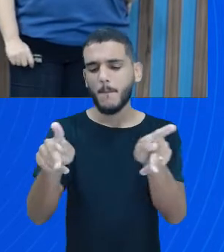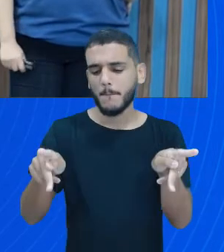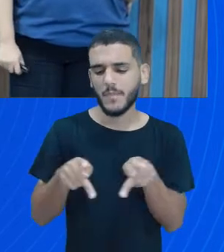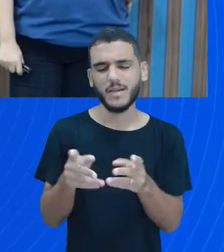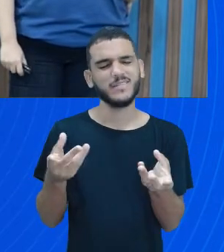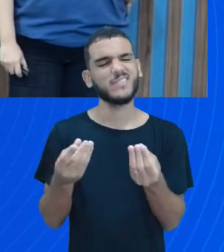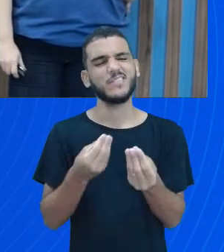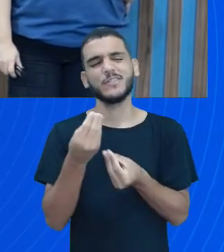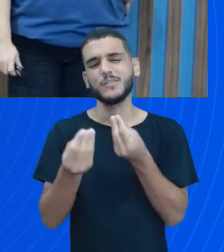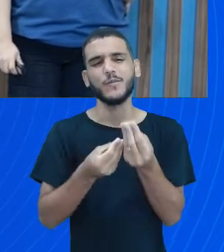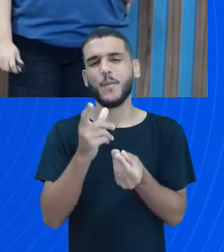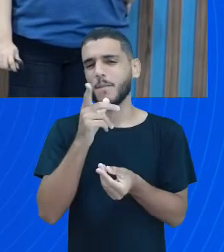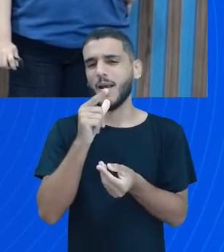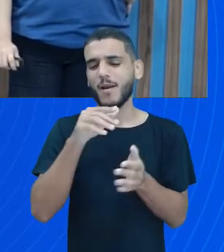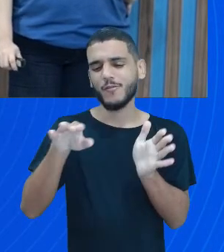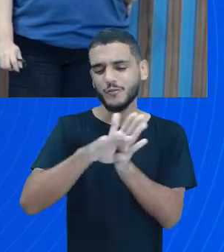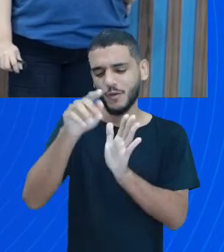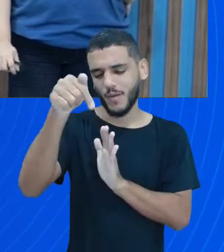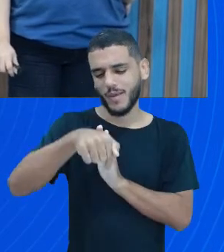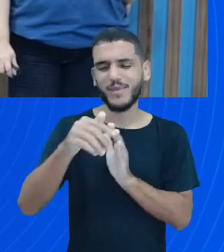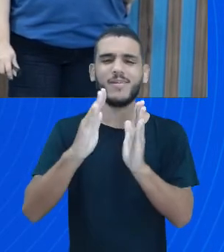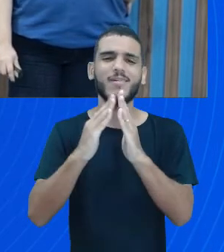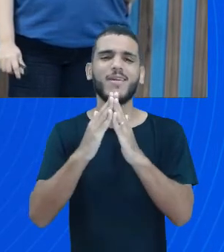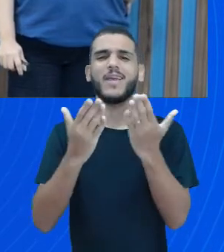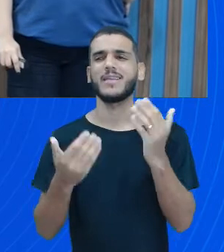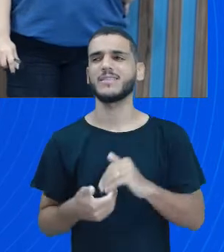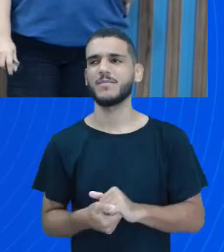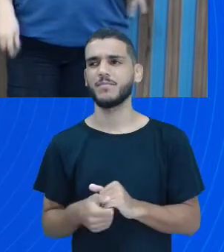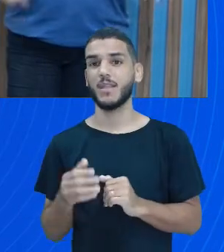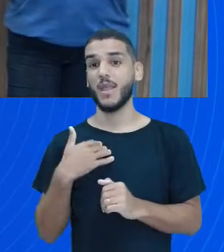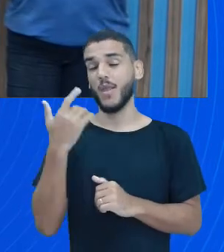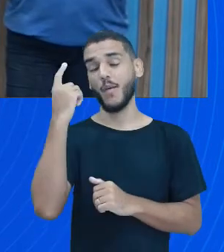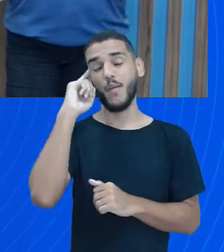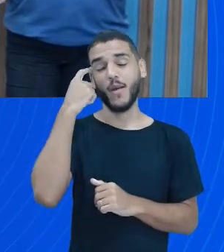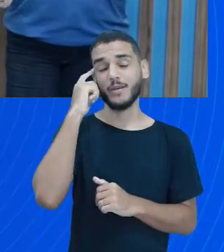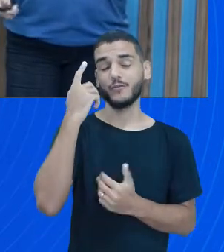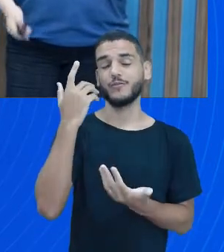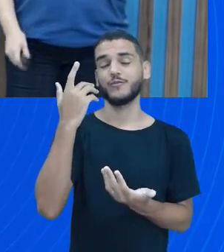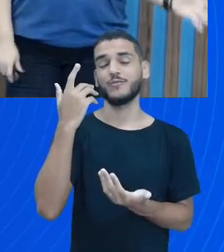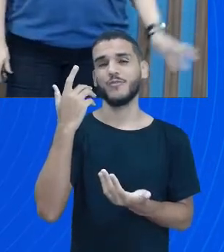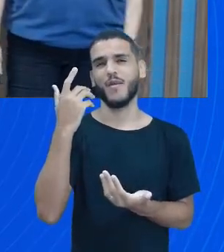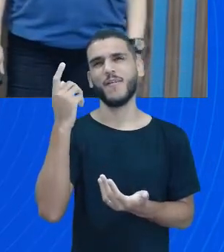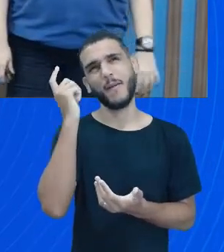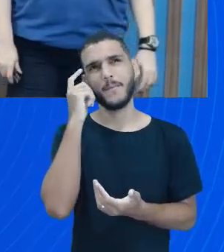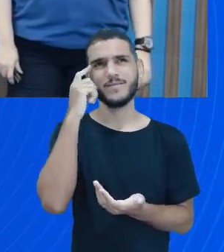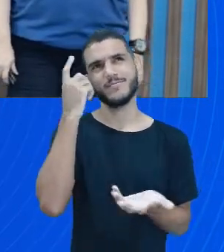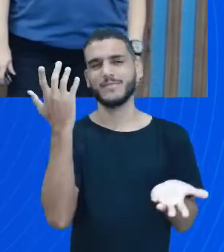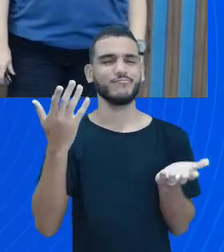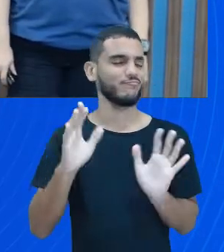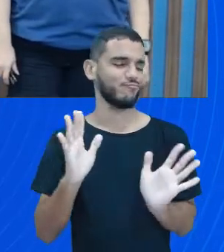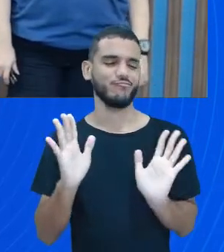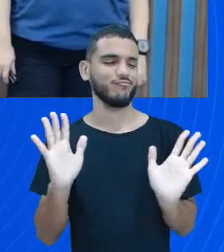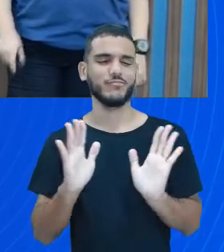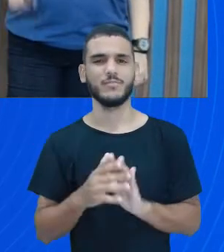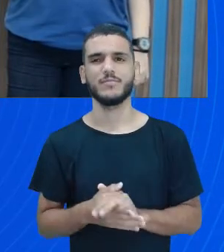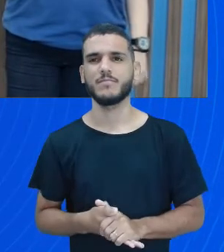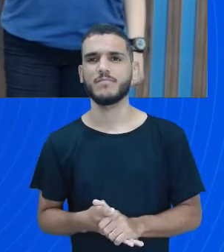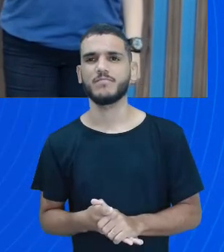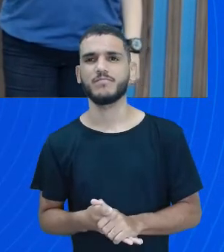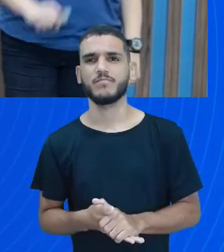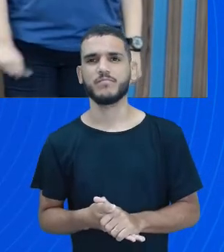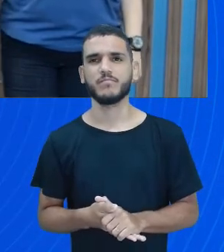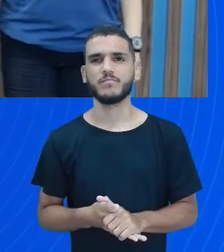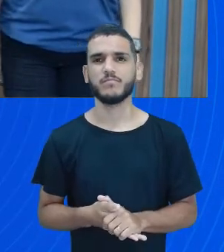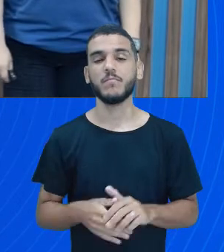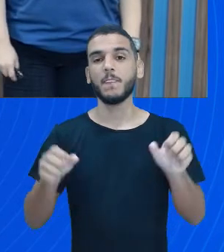percorreu para chegar aqui, não é? Pois é, eu acho que ninguém fica pensando nisso não, porque é tão natural, né? Acontecer isso, mas enfim. O